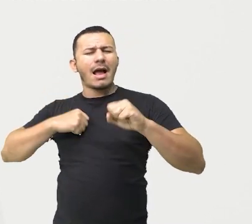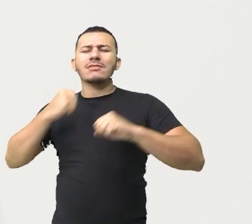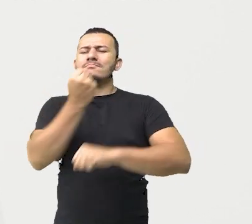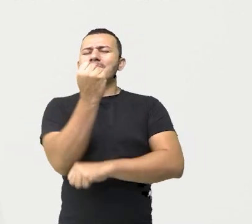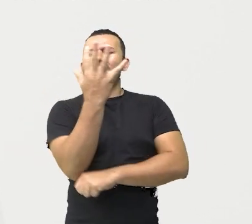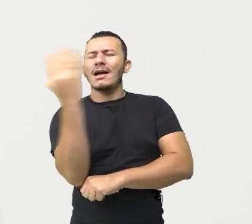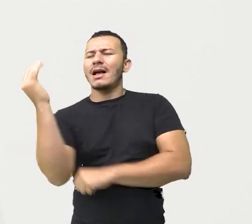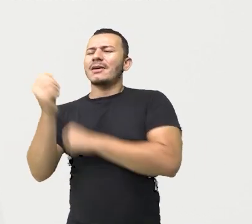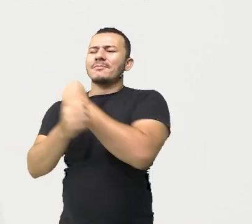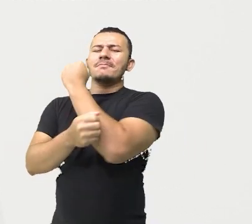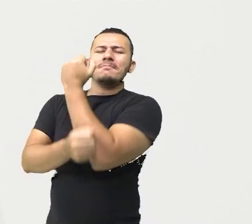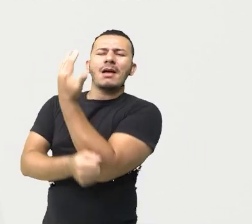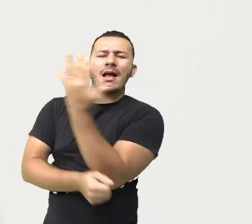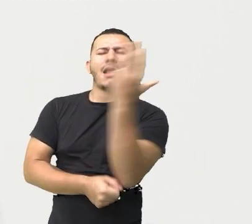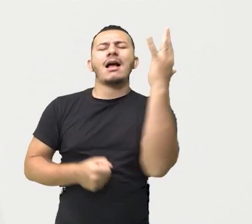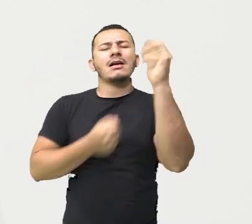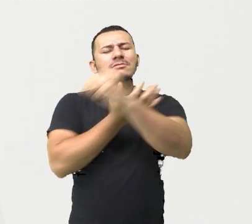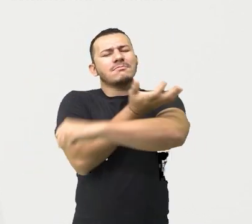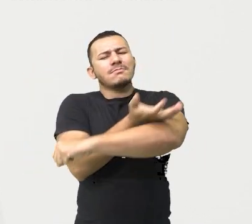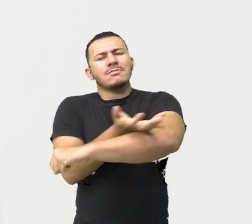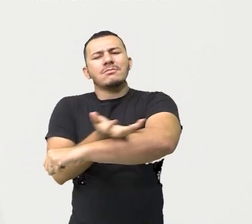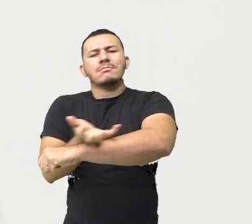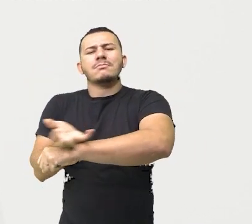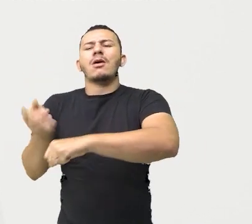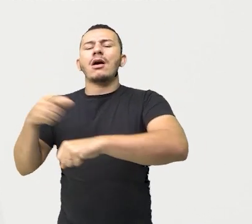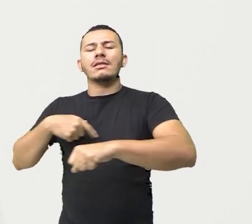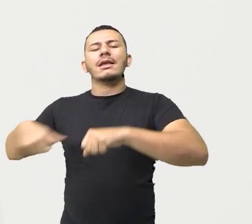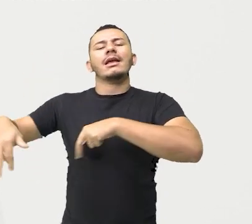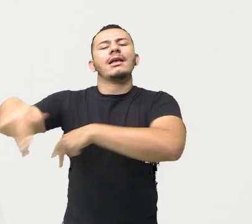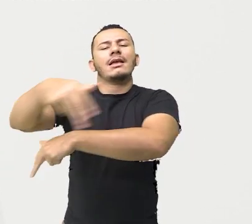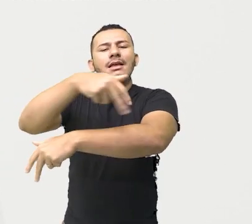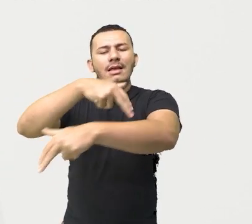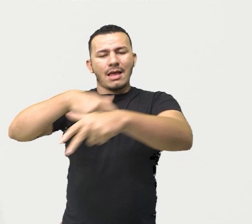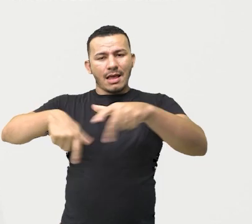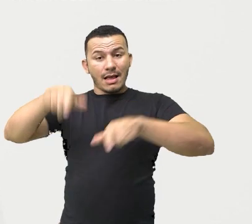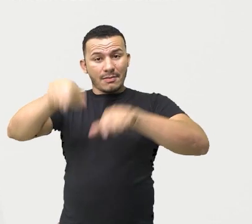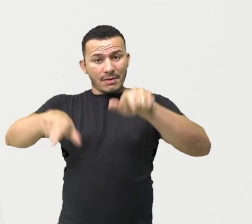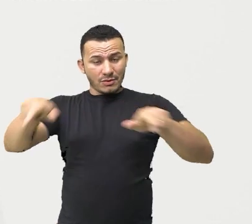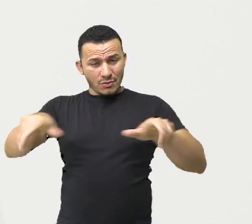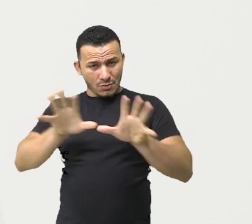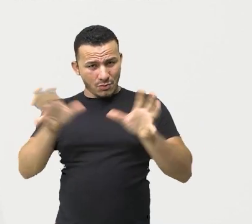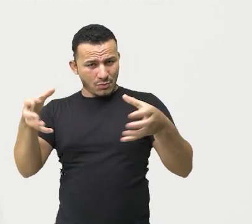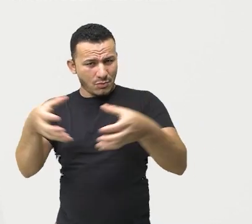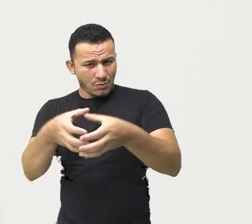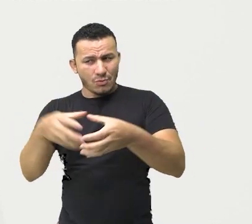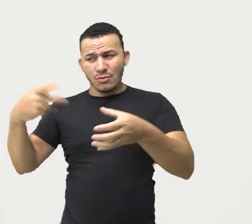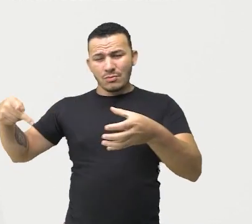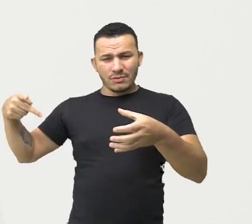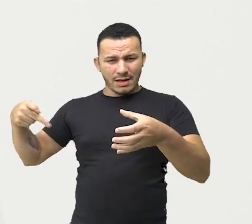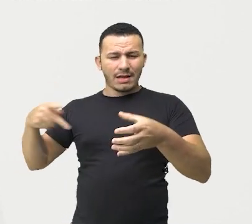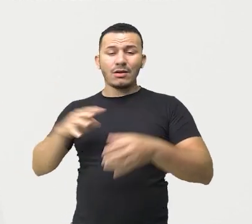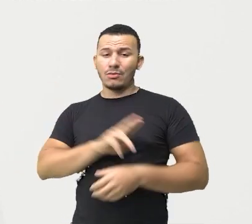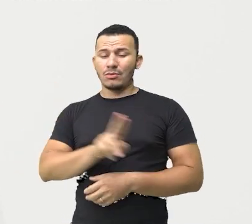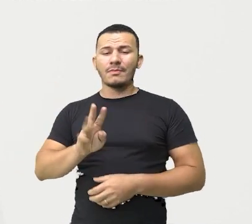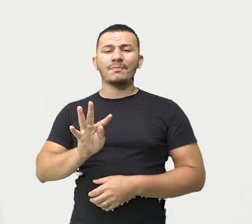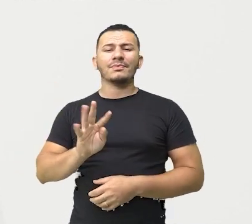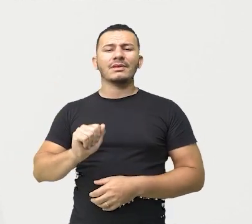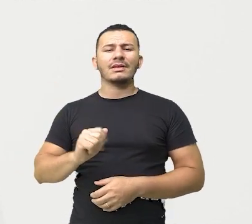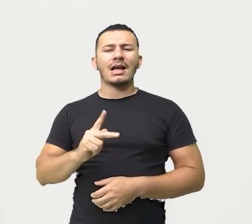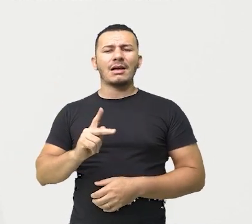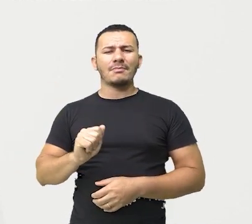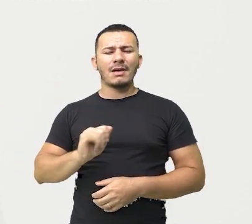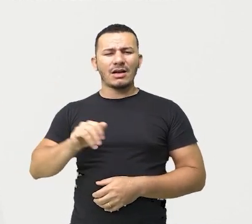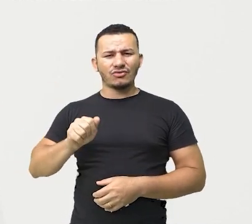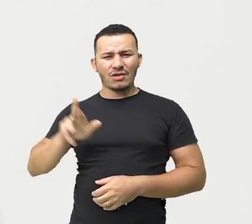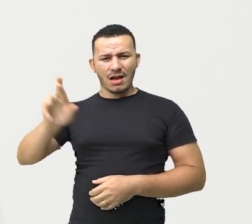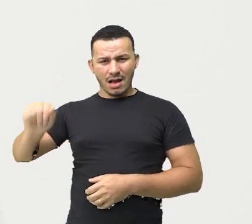do Ipu, onde campeava sua guerreira tribo da grande nação tabajara. Observem como era o pé da Iracema, gente.